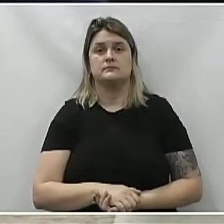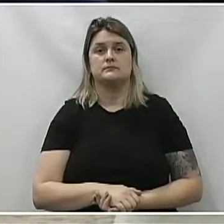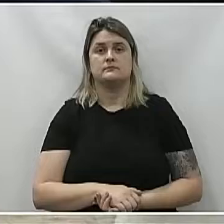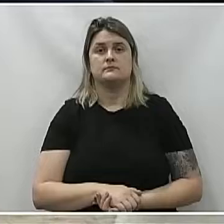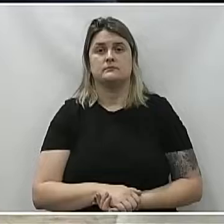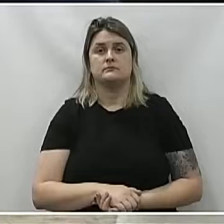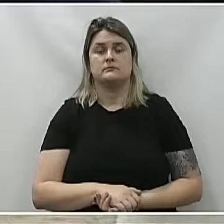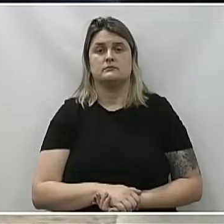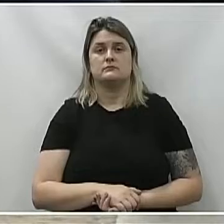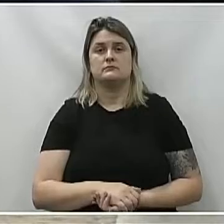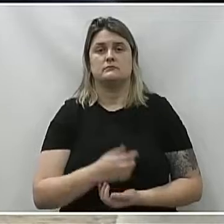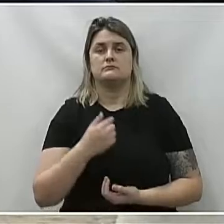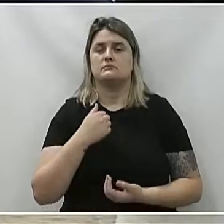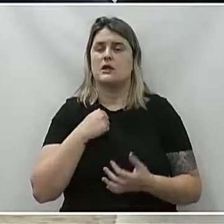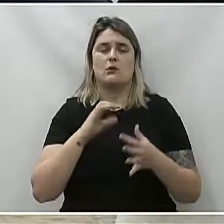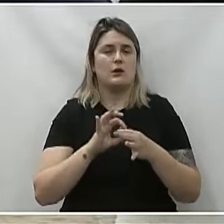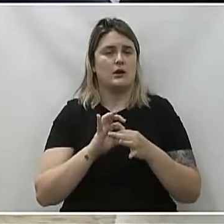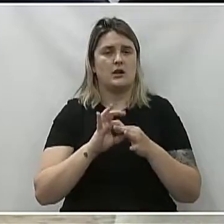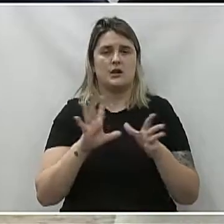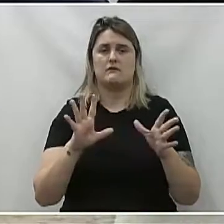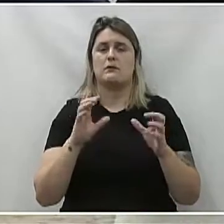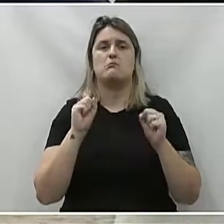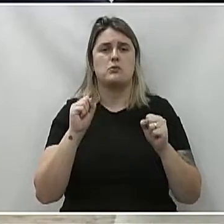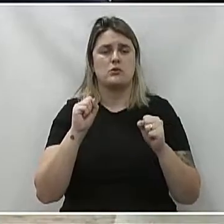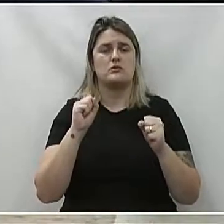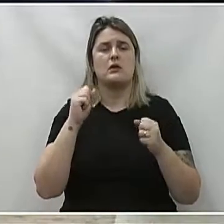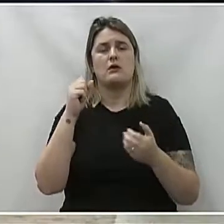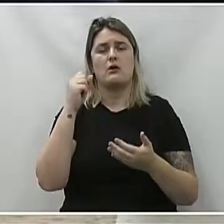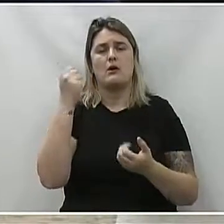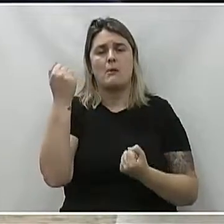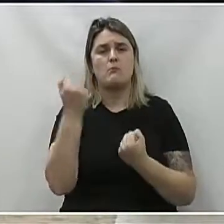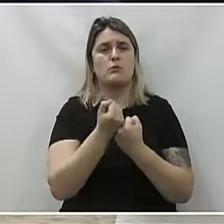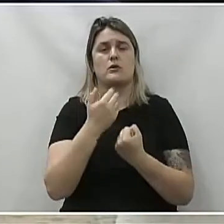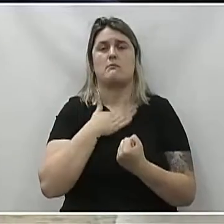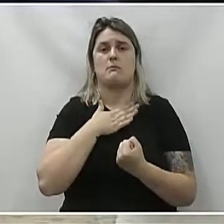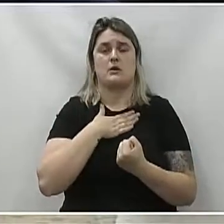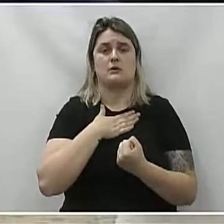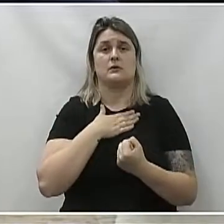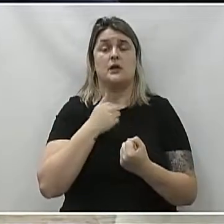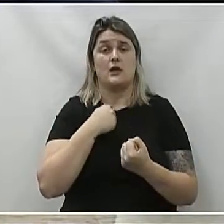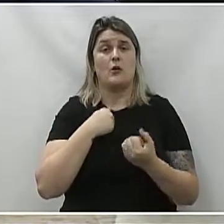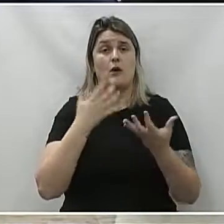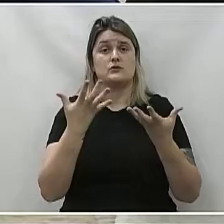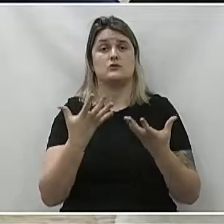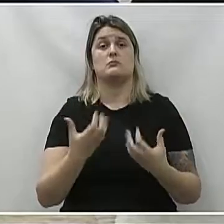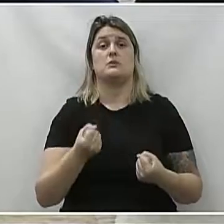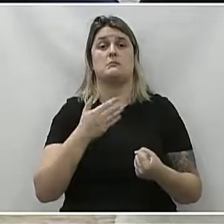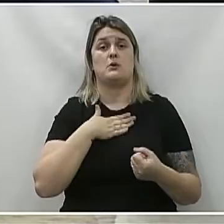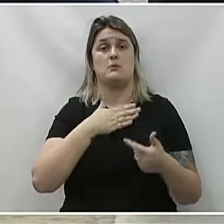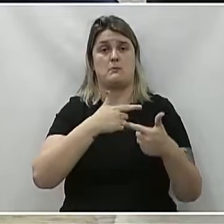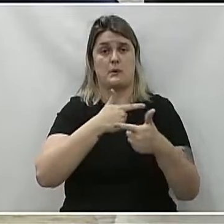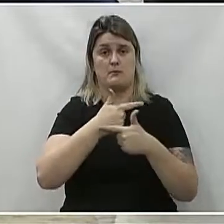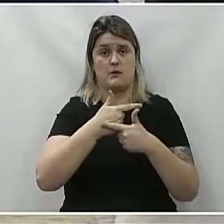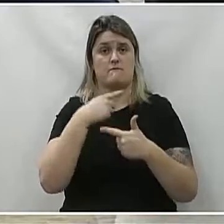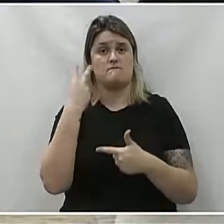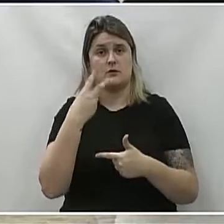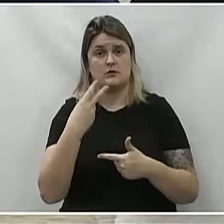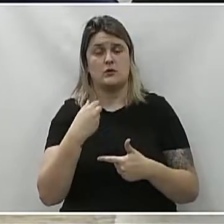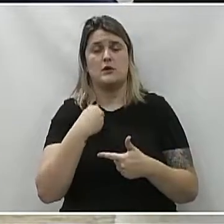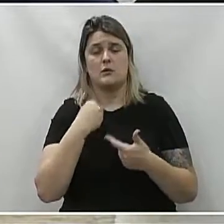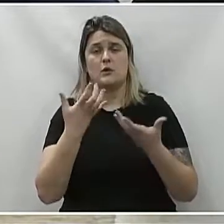Então, eu me coloco à disposição, porque, quando eu assumi esse compromisso de estar vereador, eu assumi,